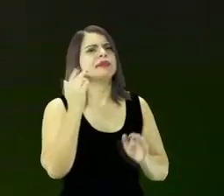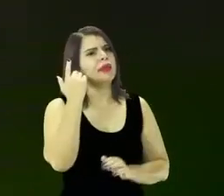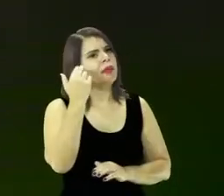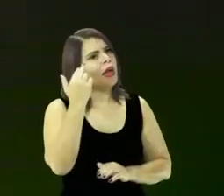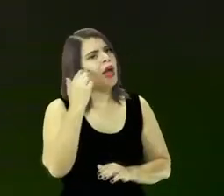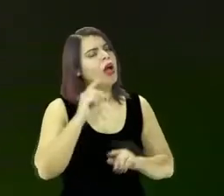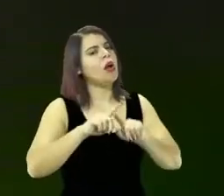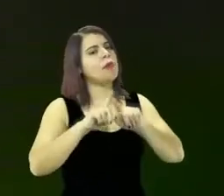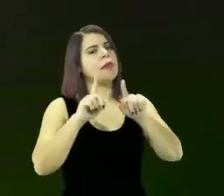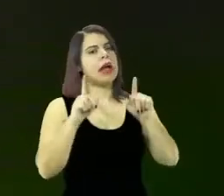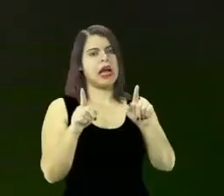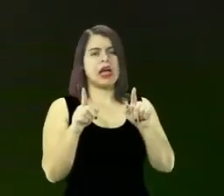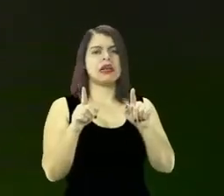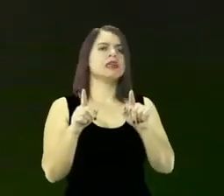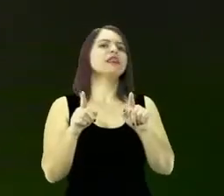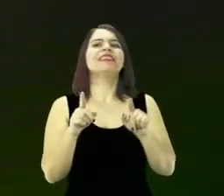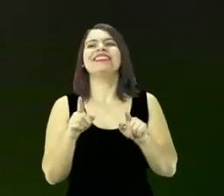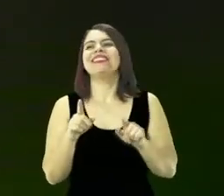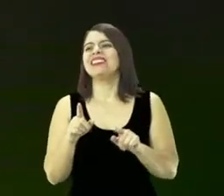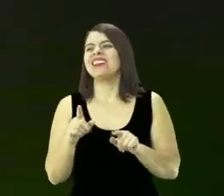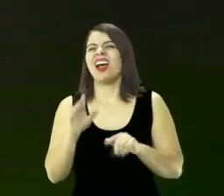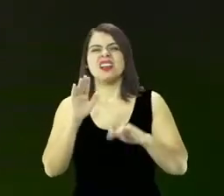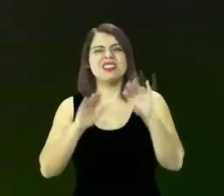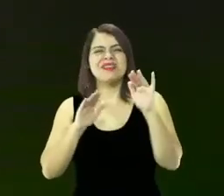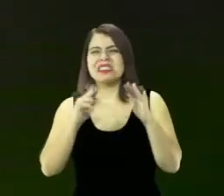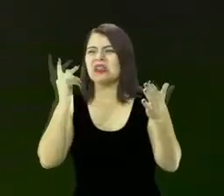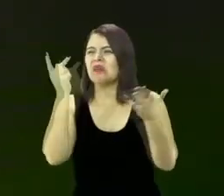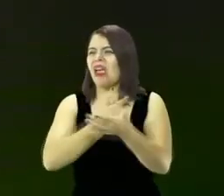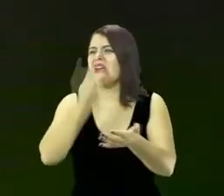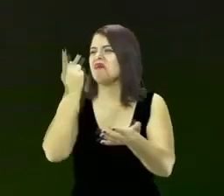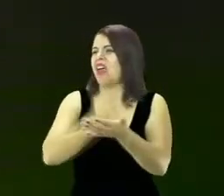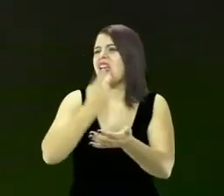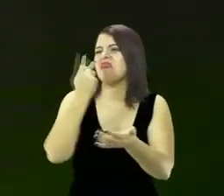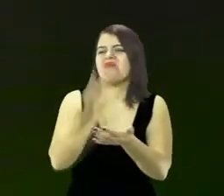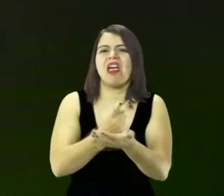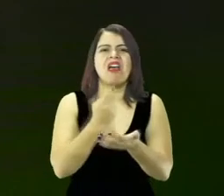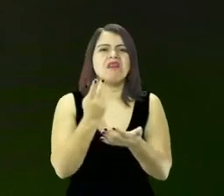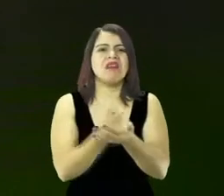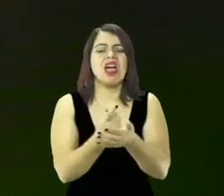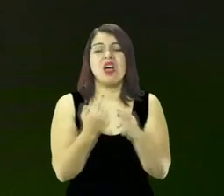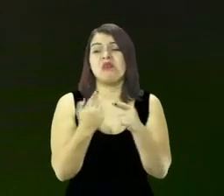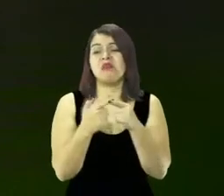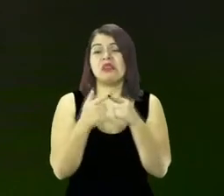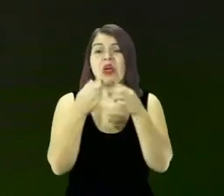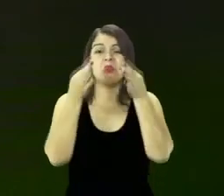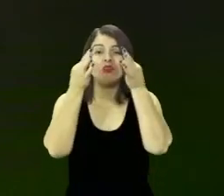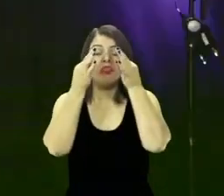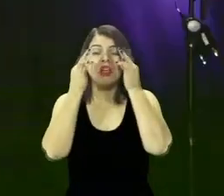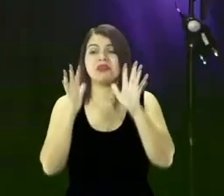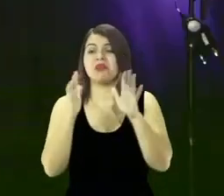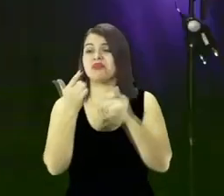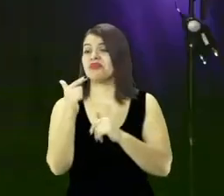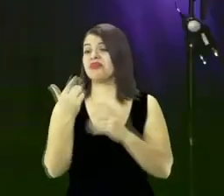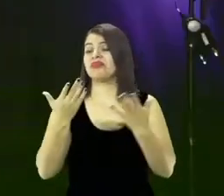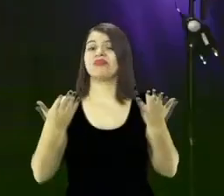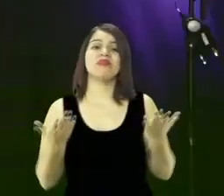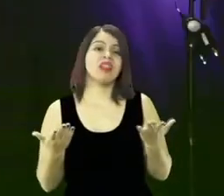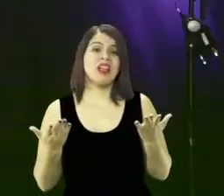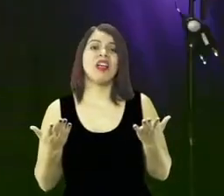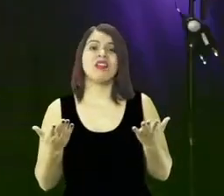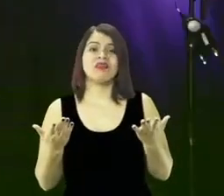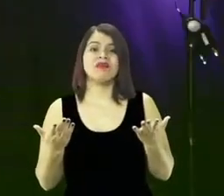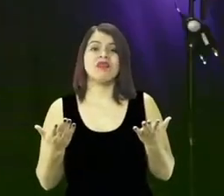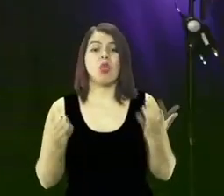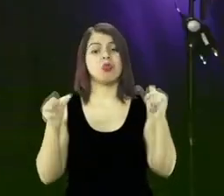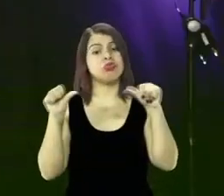que a quantidade de erros por falta de atenção começam a trazer prejuízos para a nossa vida o fato de ter errado